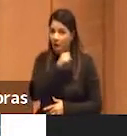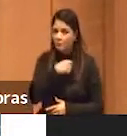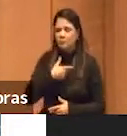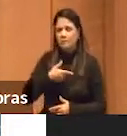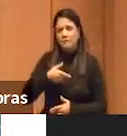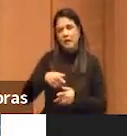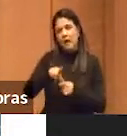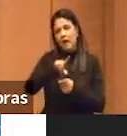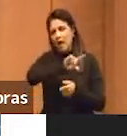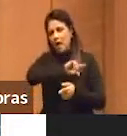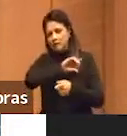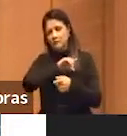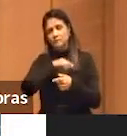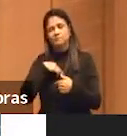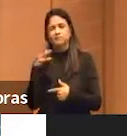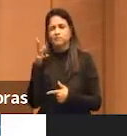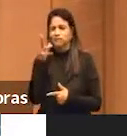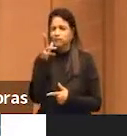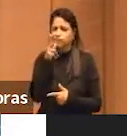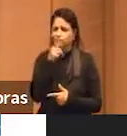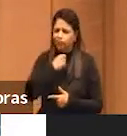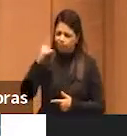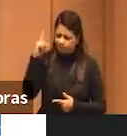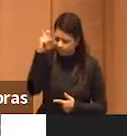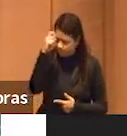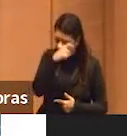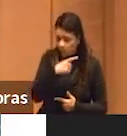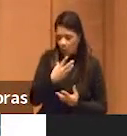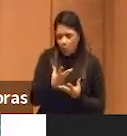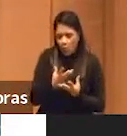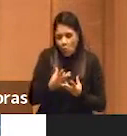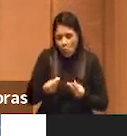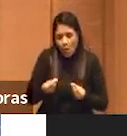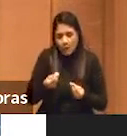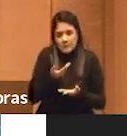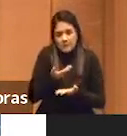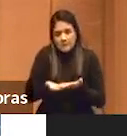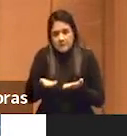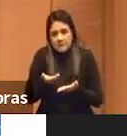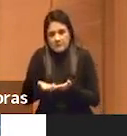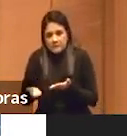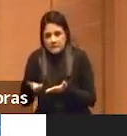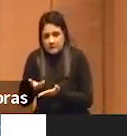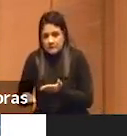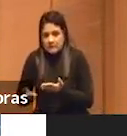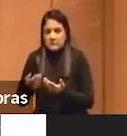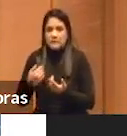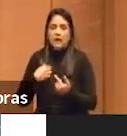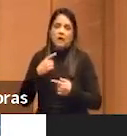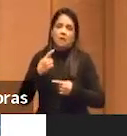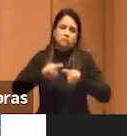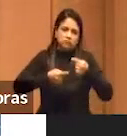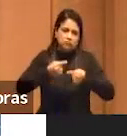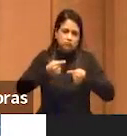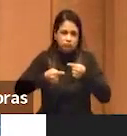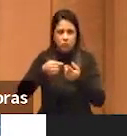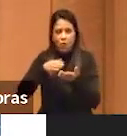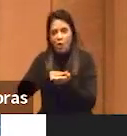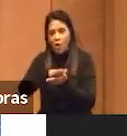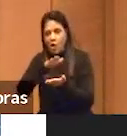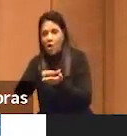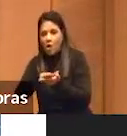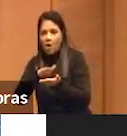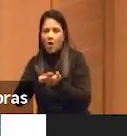reproduzir aqueles vídeos, porque eles iam perdendo qualidade, gerando, inclusive, todo o debate sobre direito autoral, cópia, o que é